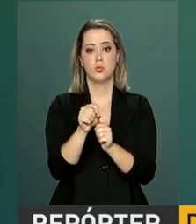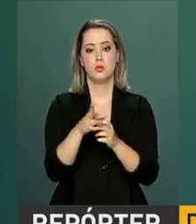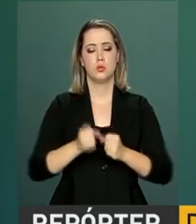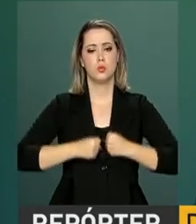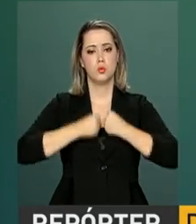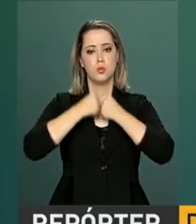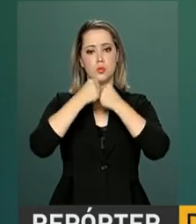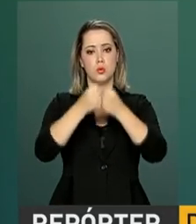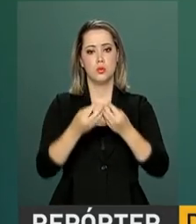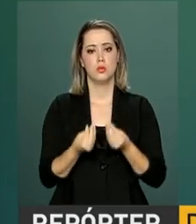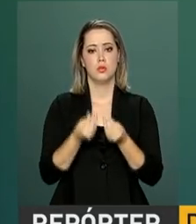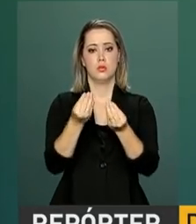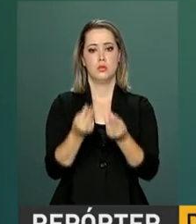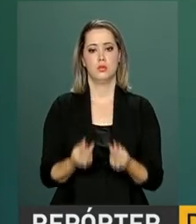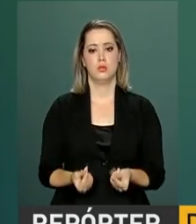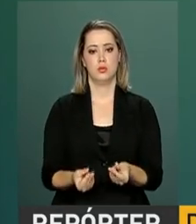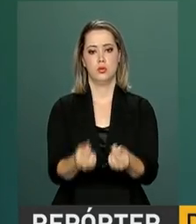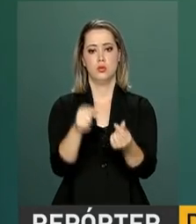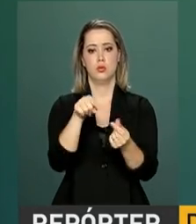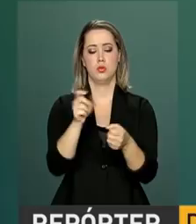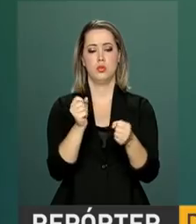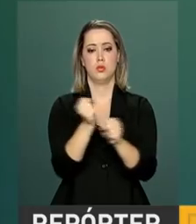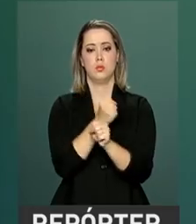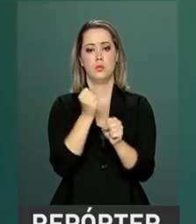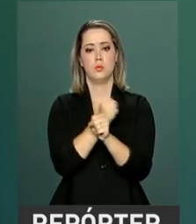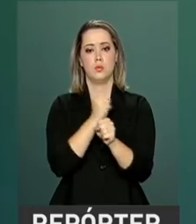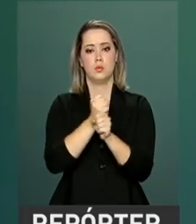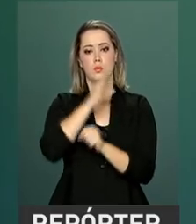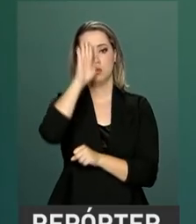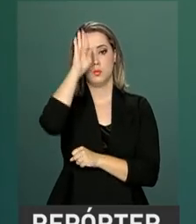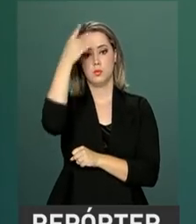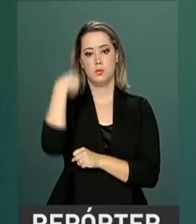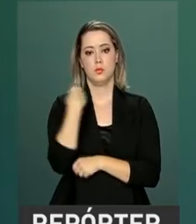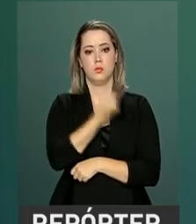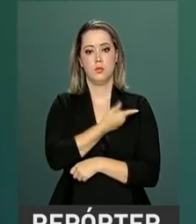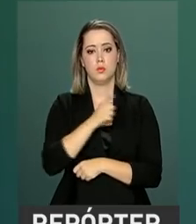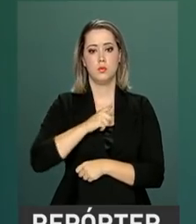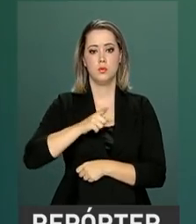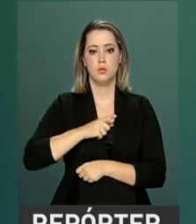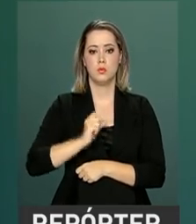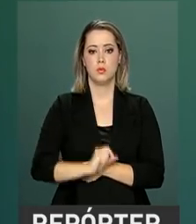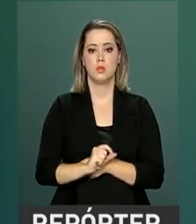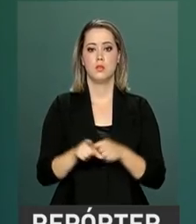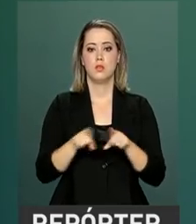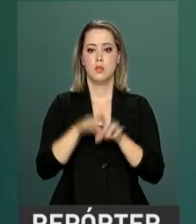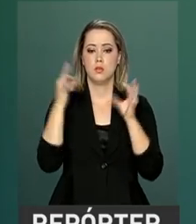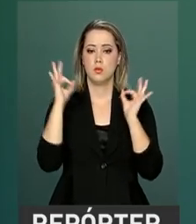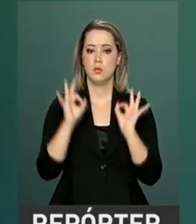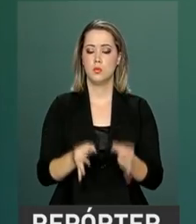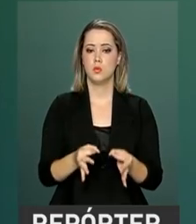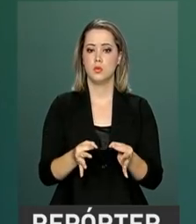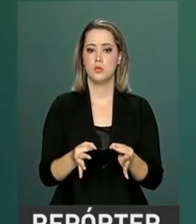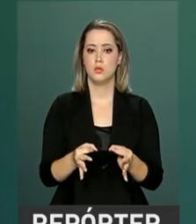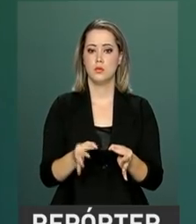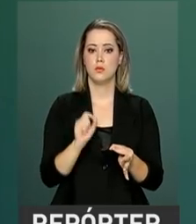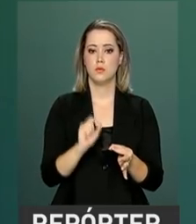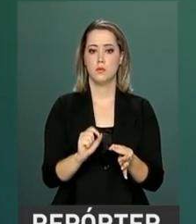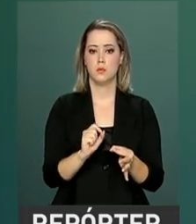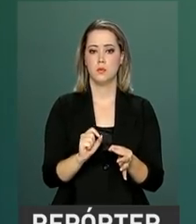garantindo recursos para essas obras prioritárias, para que nós tenhamos efetivamente a conclusão